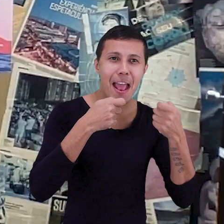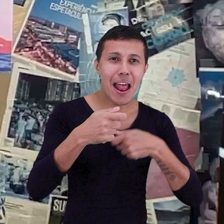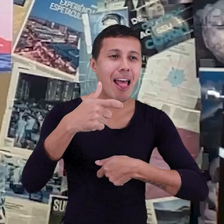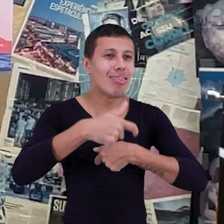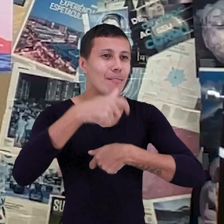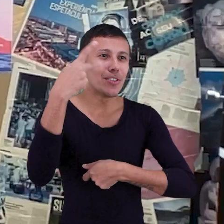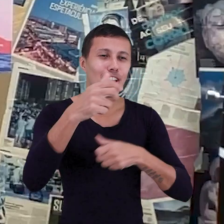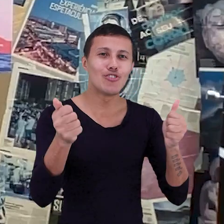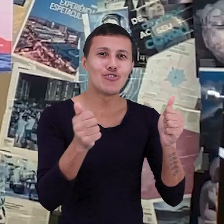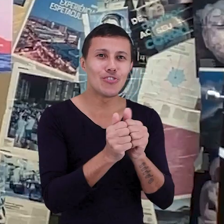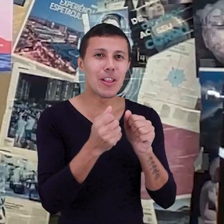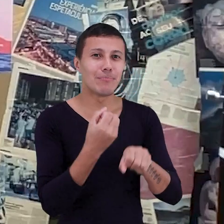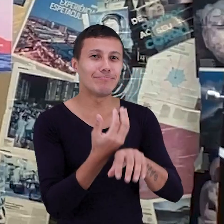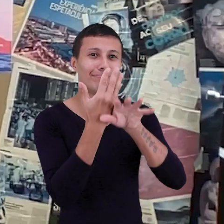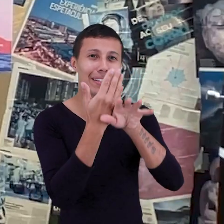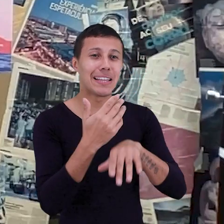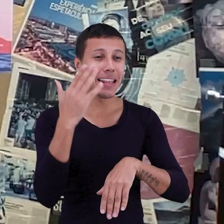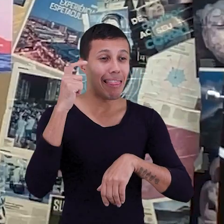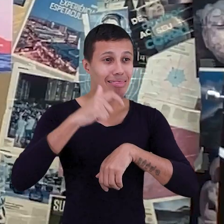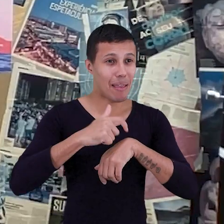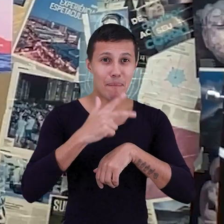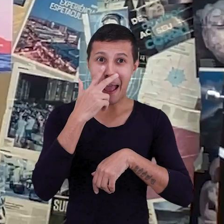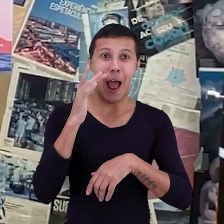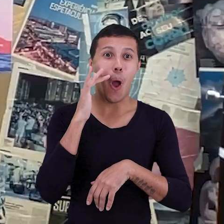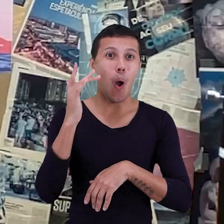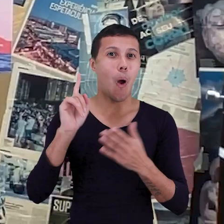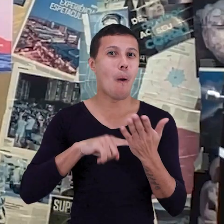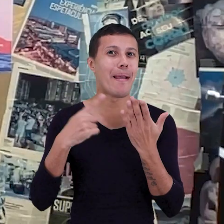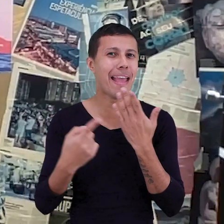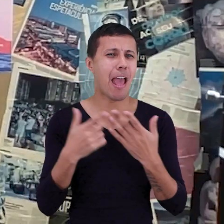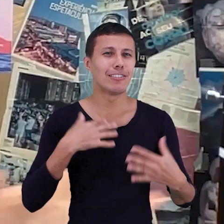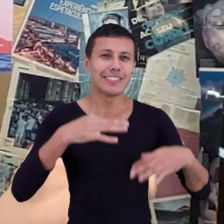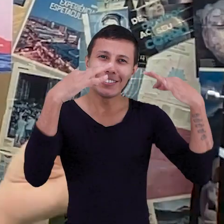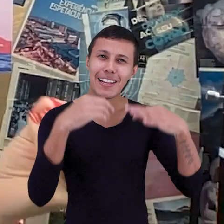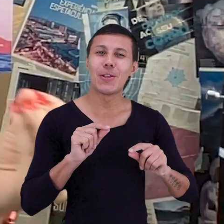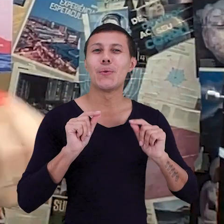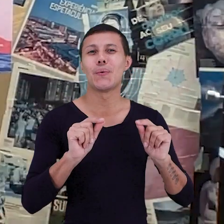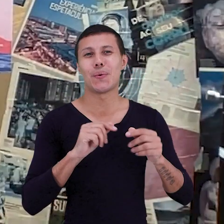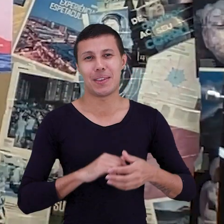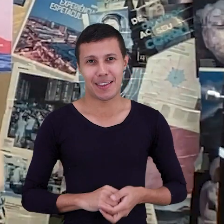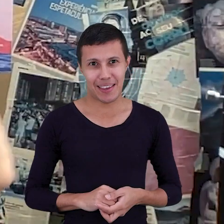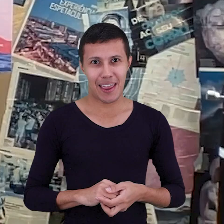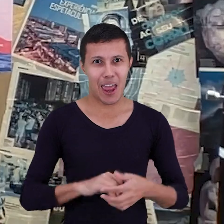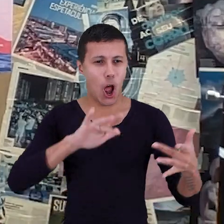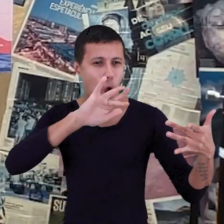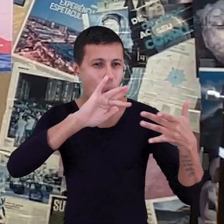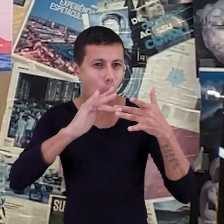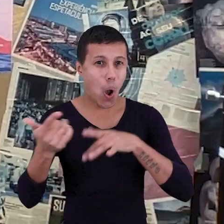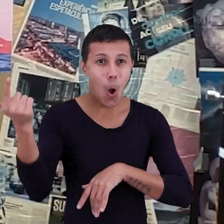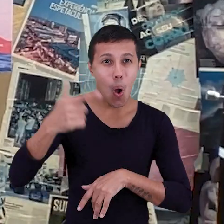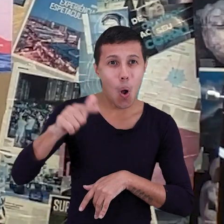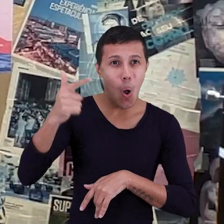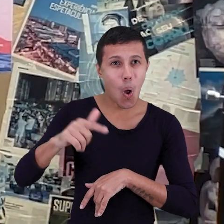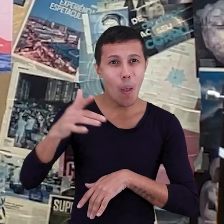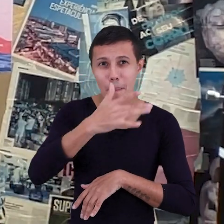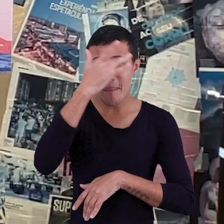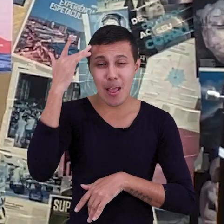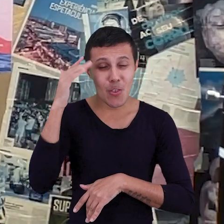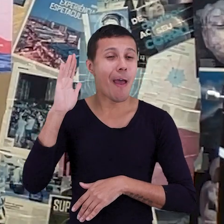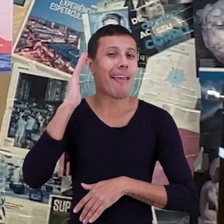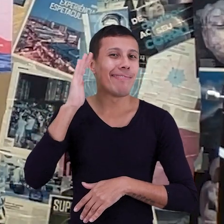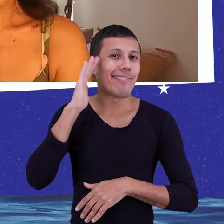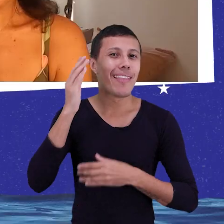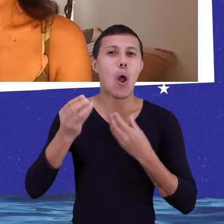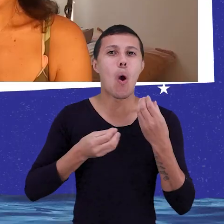seu tempo com a gente. O tempo é precioso, é ouro também. E eu tenho certeza que mais conexões vão acontecer, das pessoas poderem